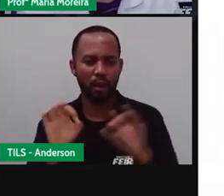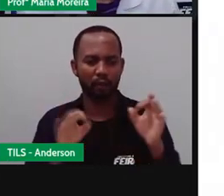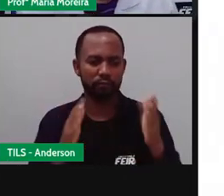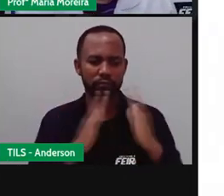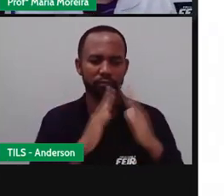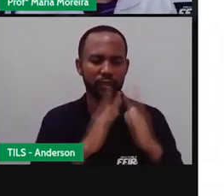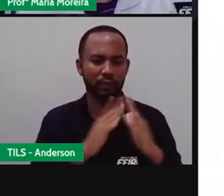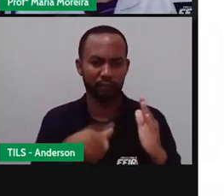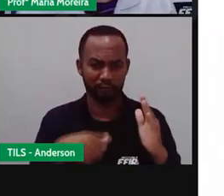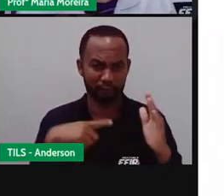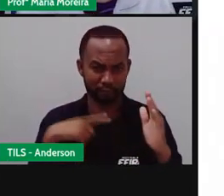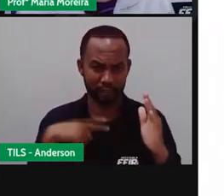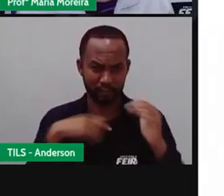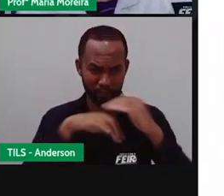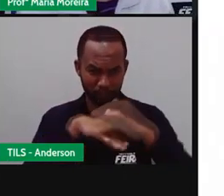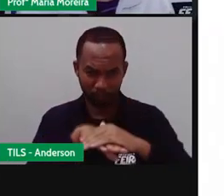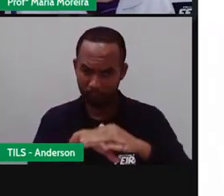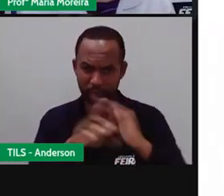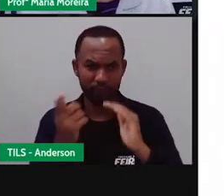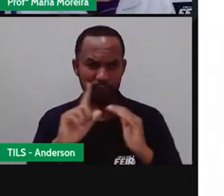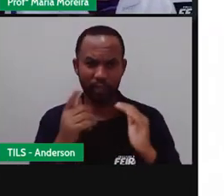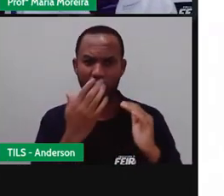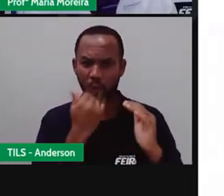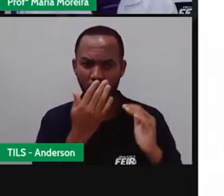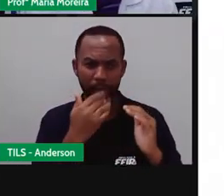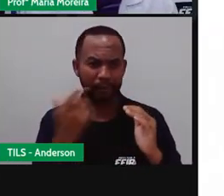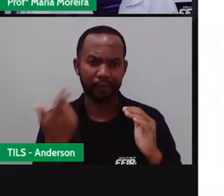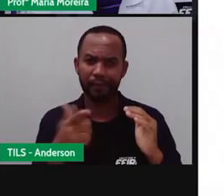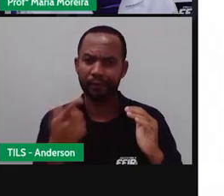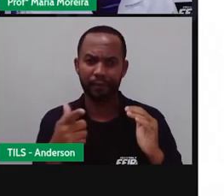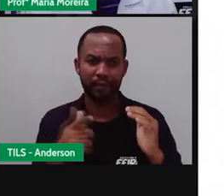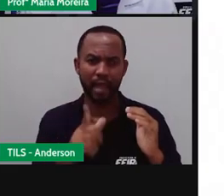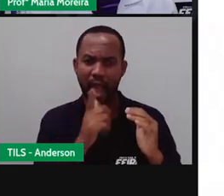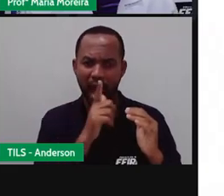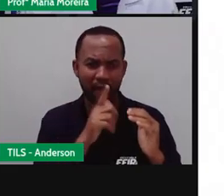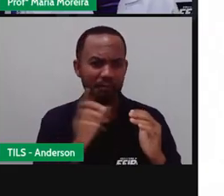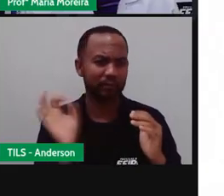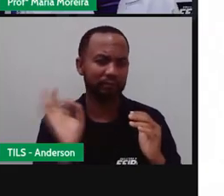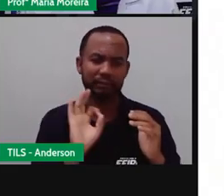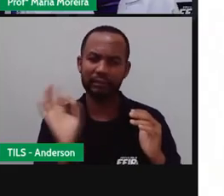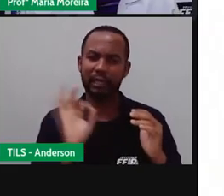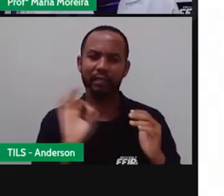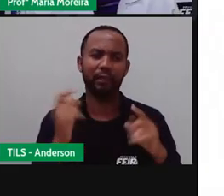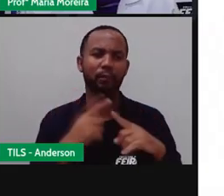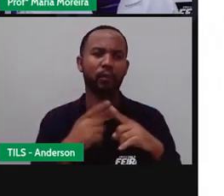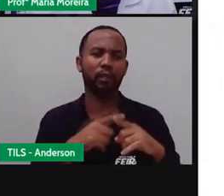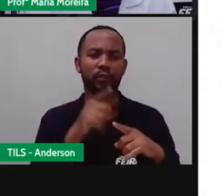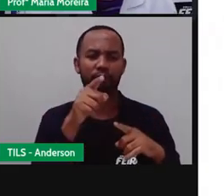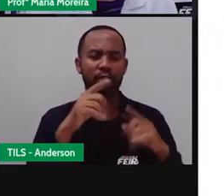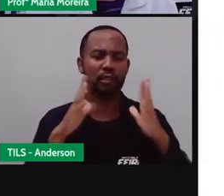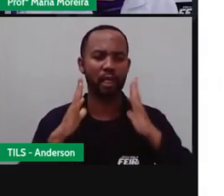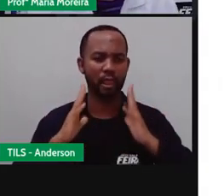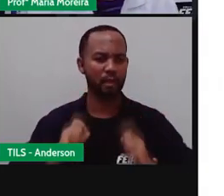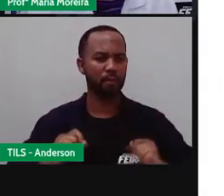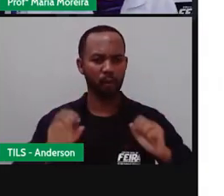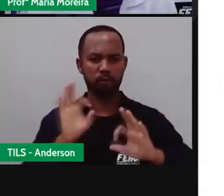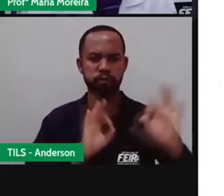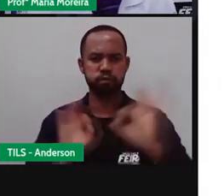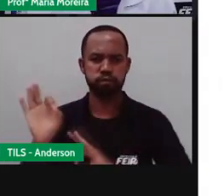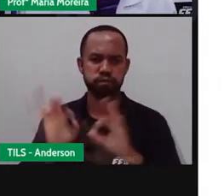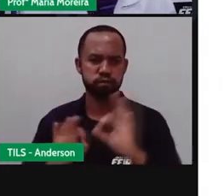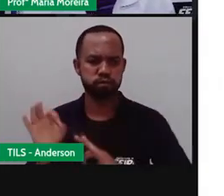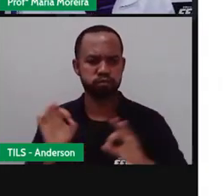ter abrigo, vão ter alimento, vão ter água? Não. A gente precisa o quê?